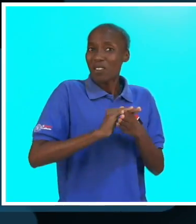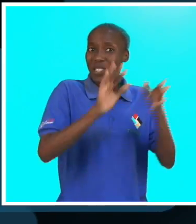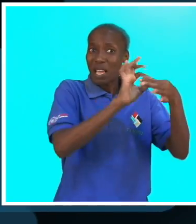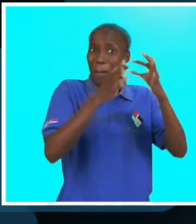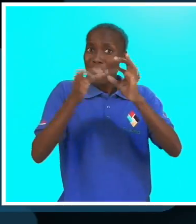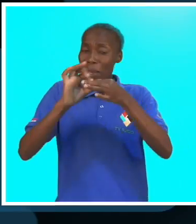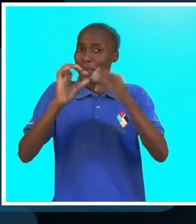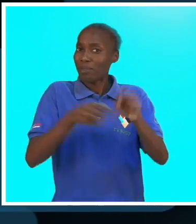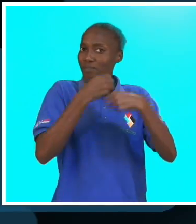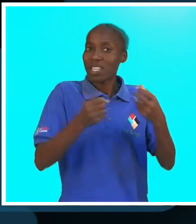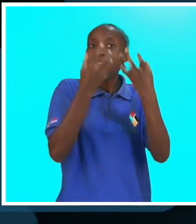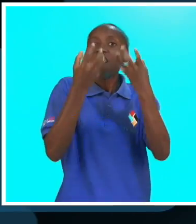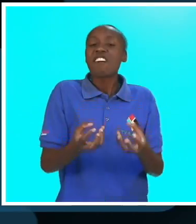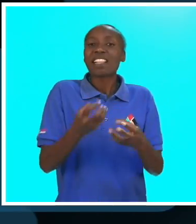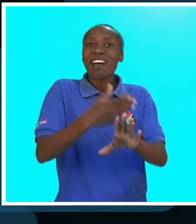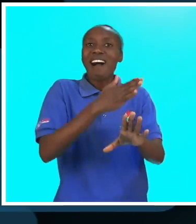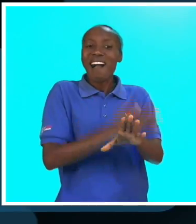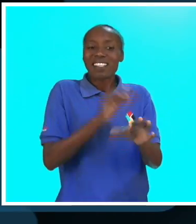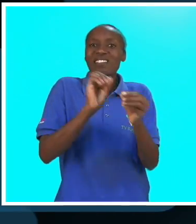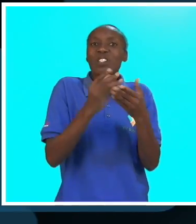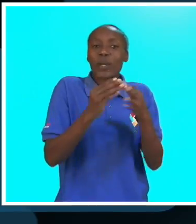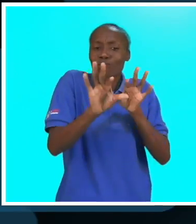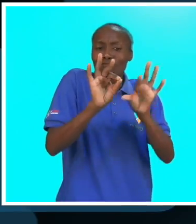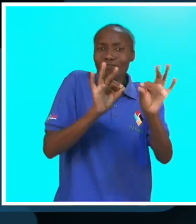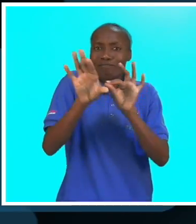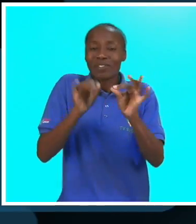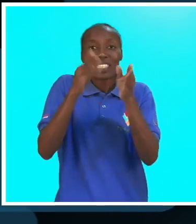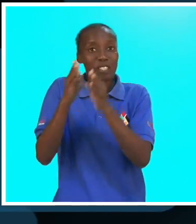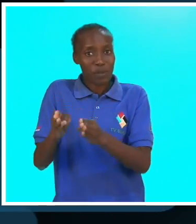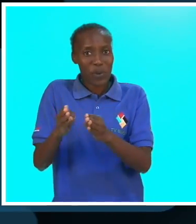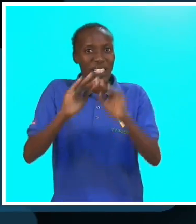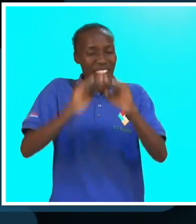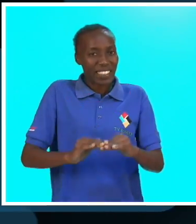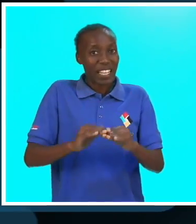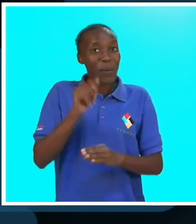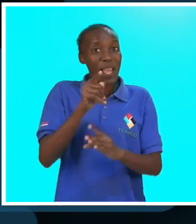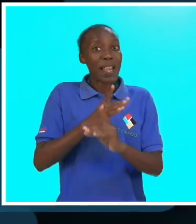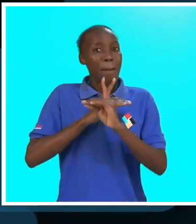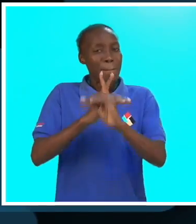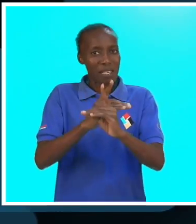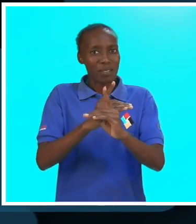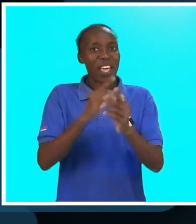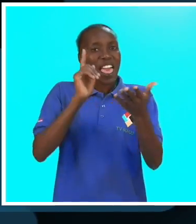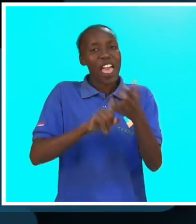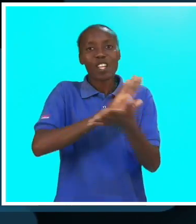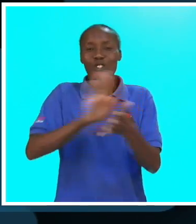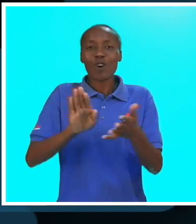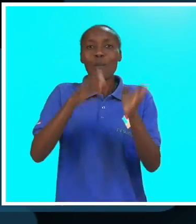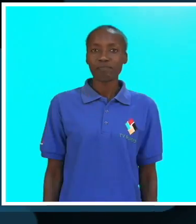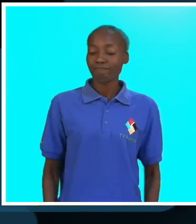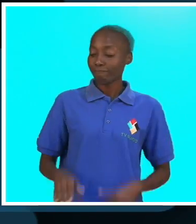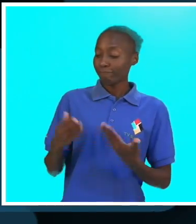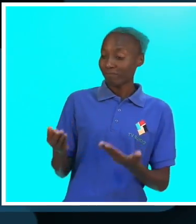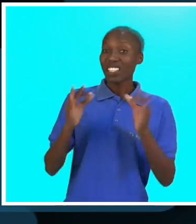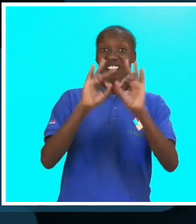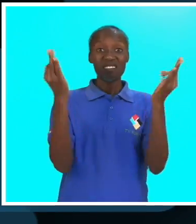Enquanto não tiver nenhuma classificação dos seus atletas, esse desporto é simplesmente adaptado.